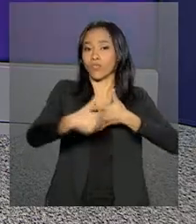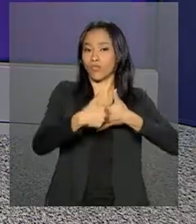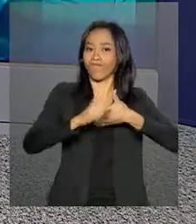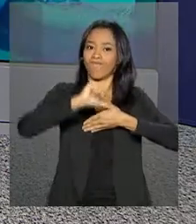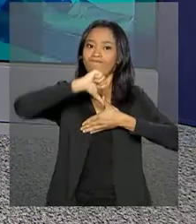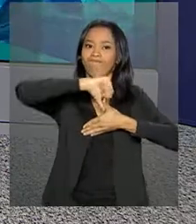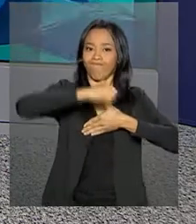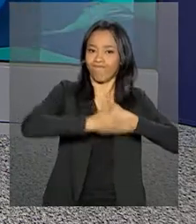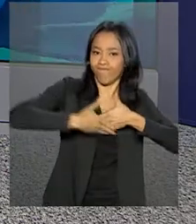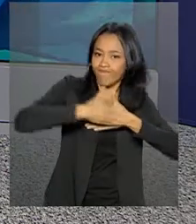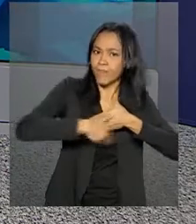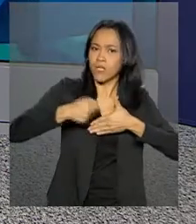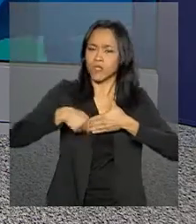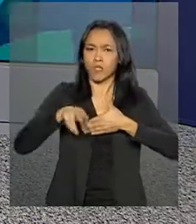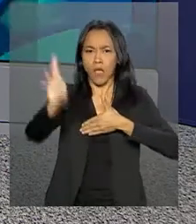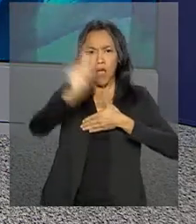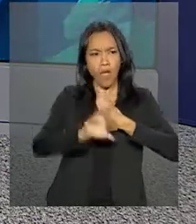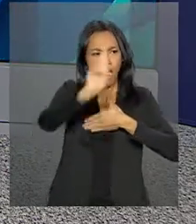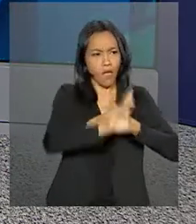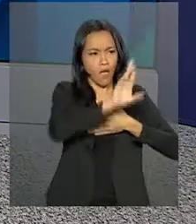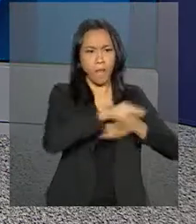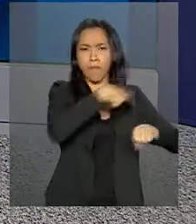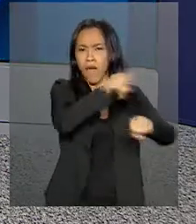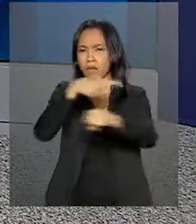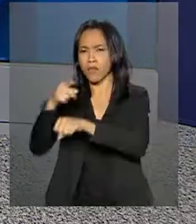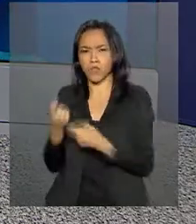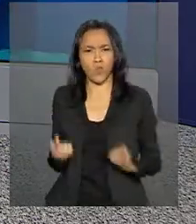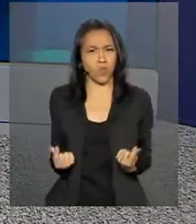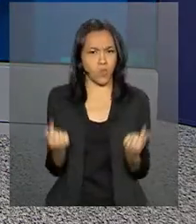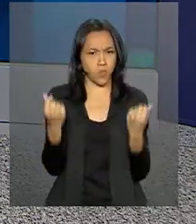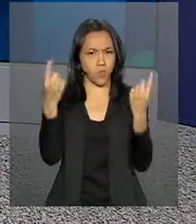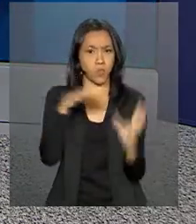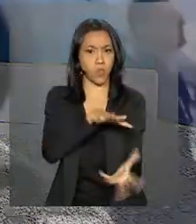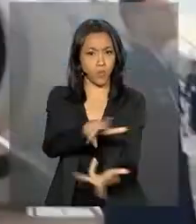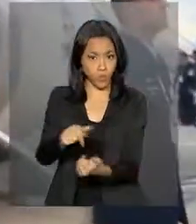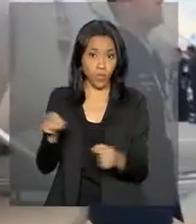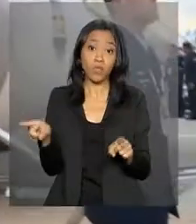mais ricos do mundo e também nações em desenvolvimento.